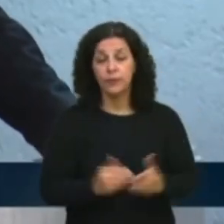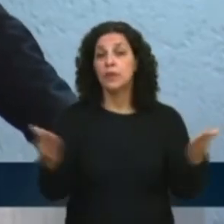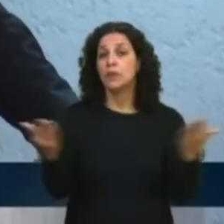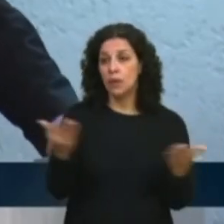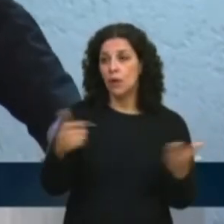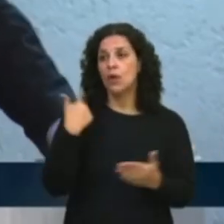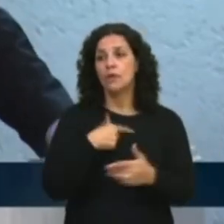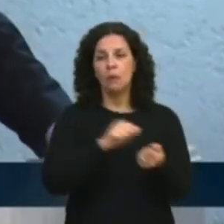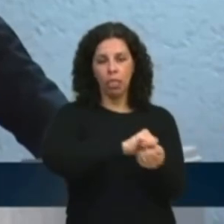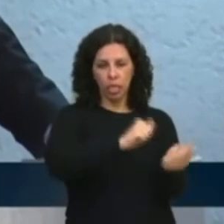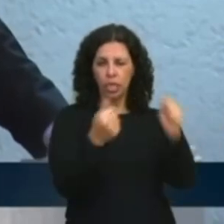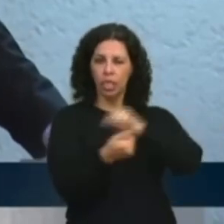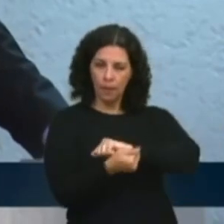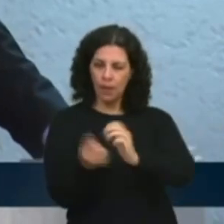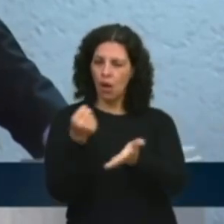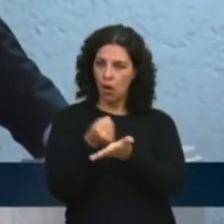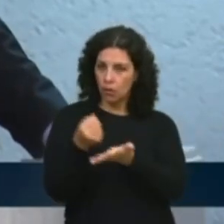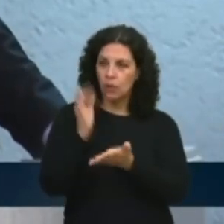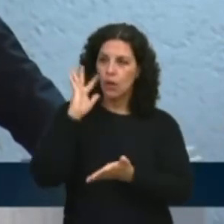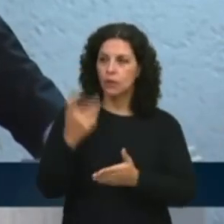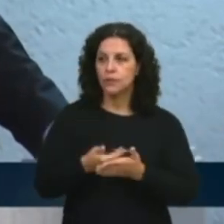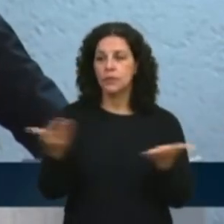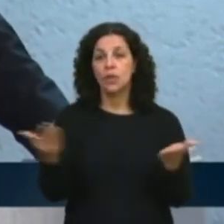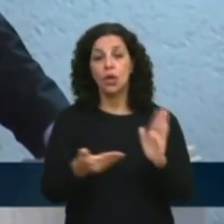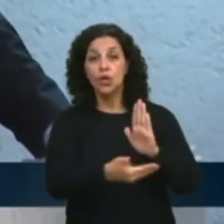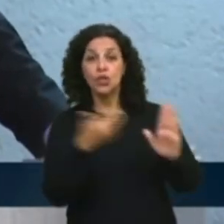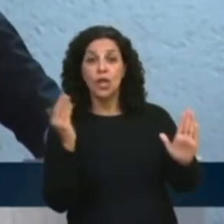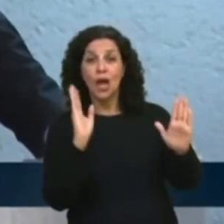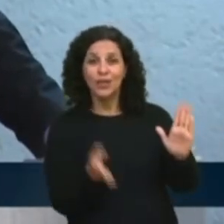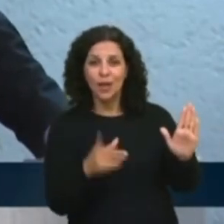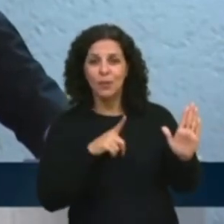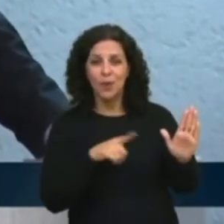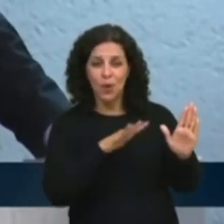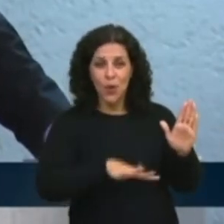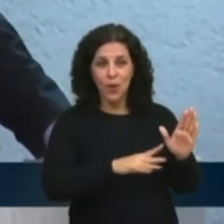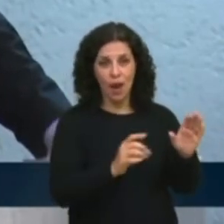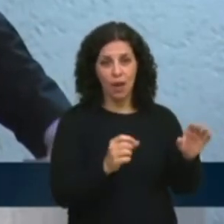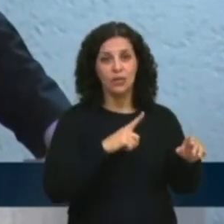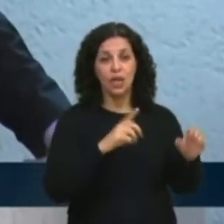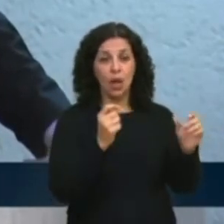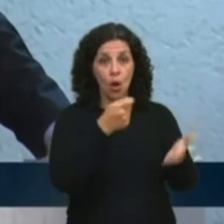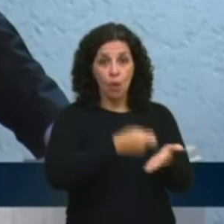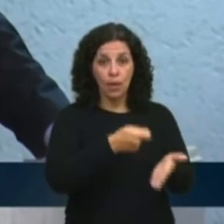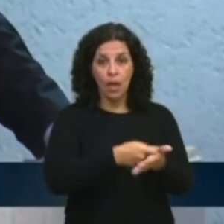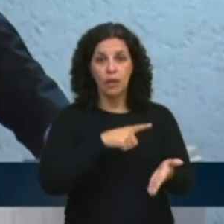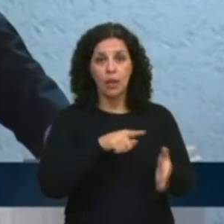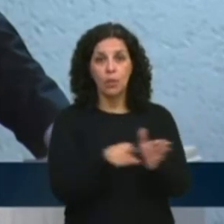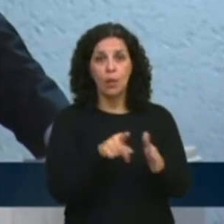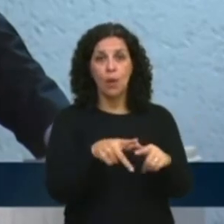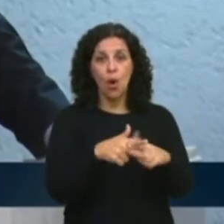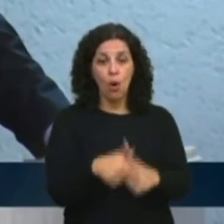Fizeram uma manobra contratual e excluíram, como se praça existente fosse, a obrigatoriedade da